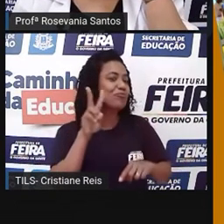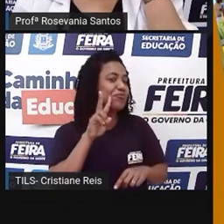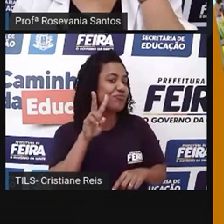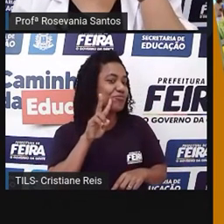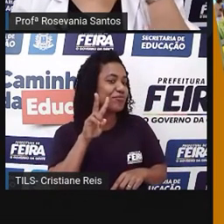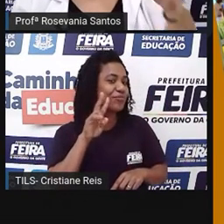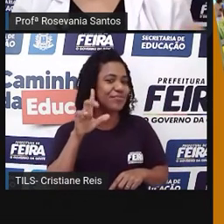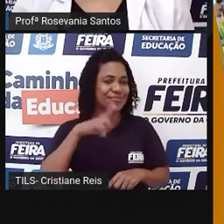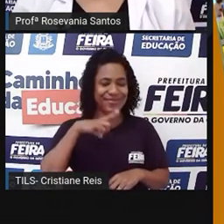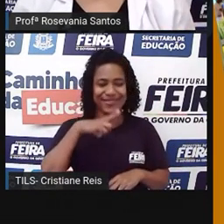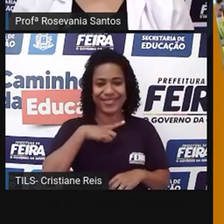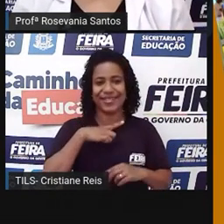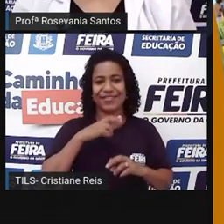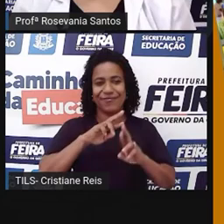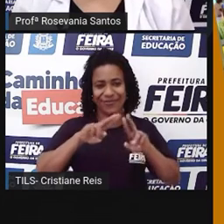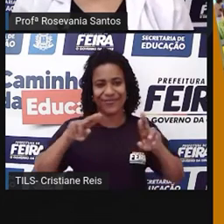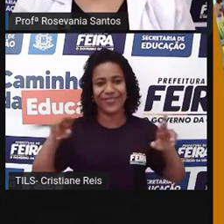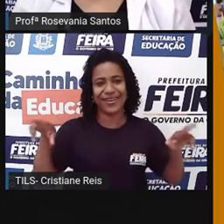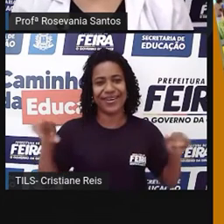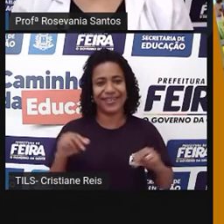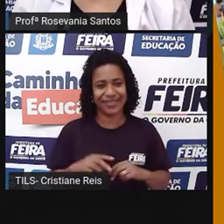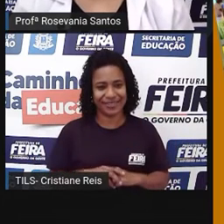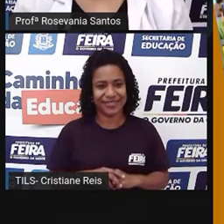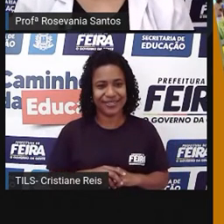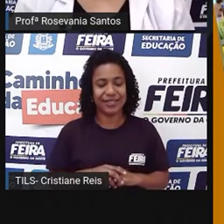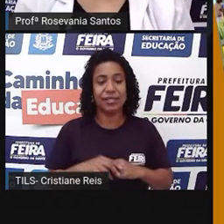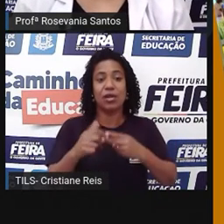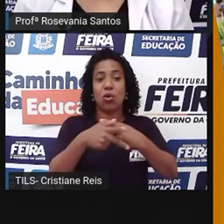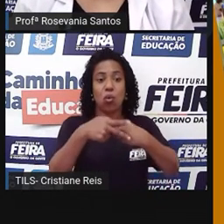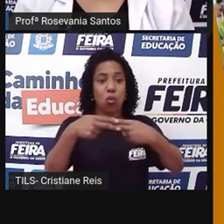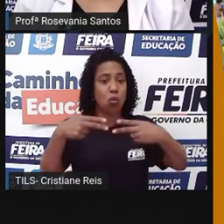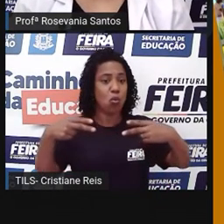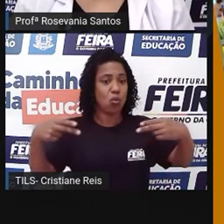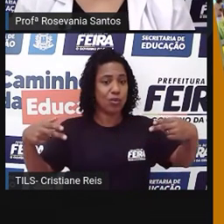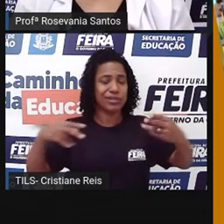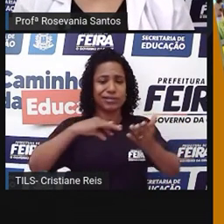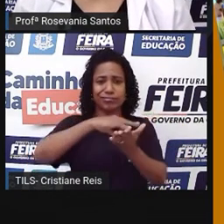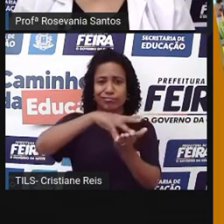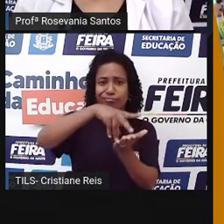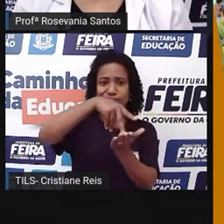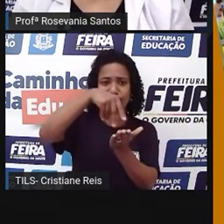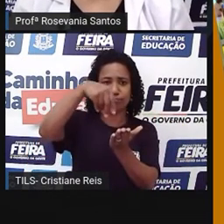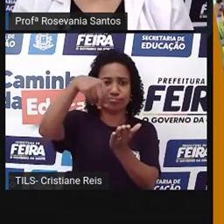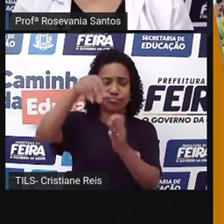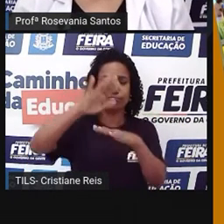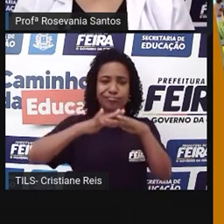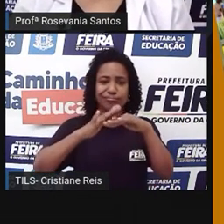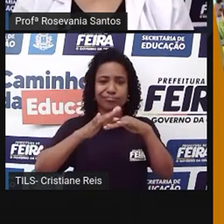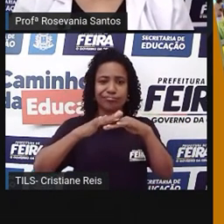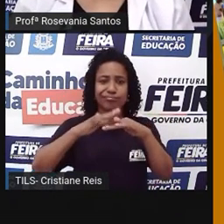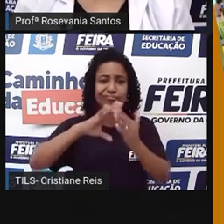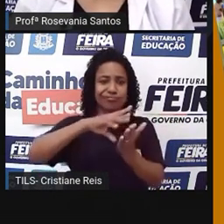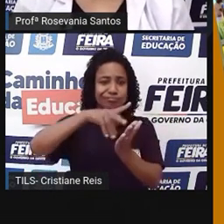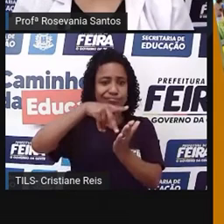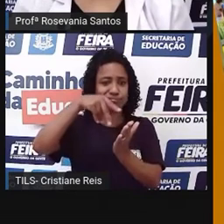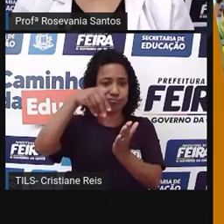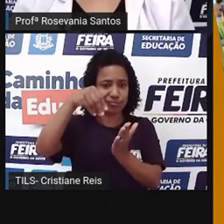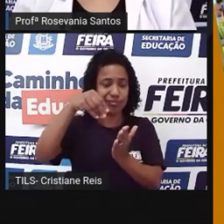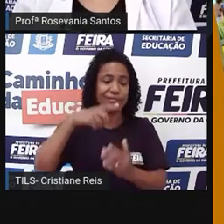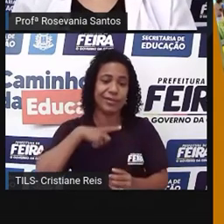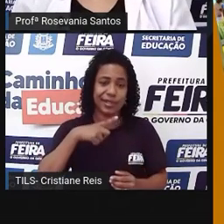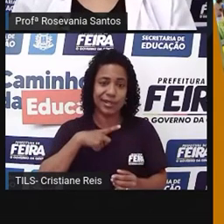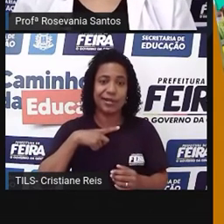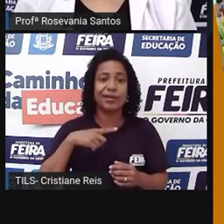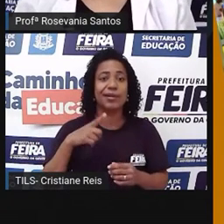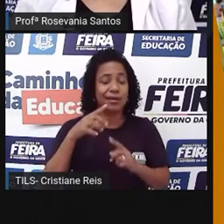parte assim, de produtos também artesanais aí nessa feira. Então é uma feirinha próxima da gente.